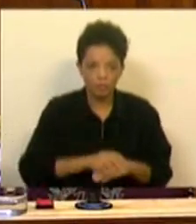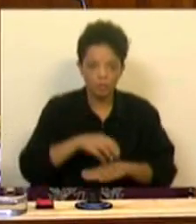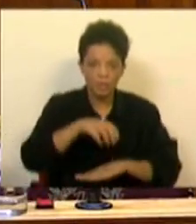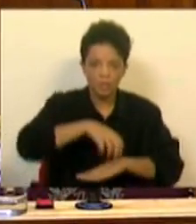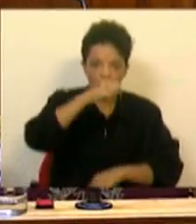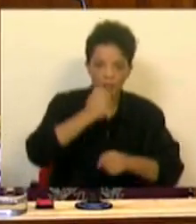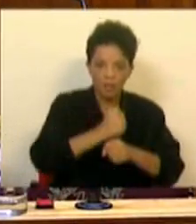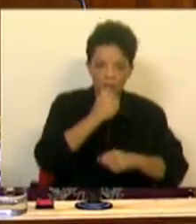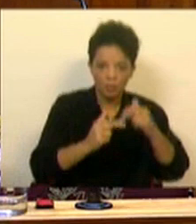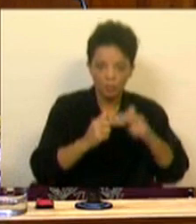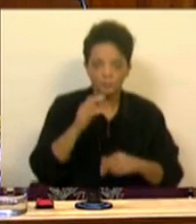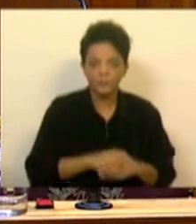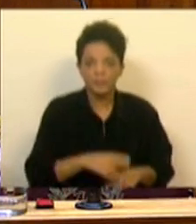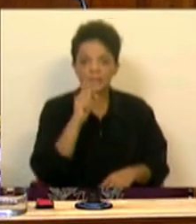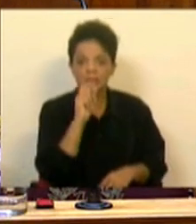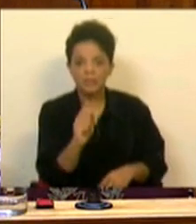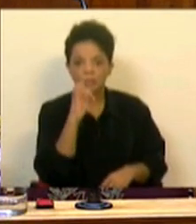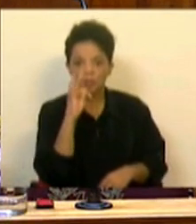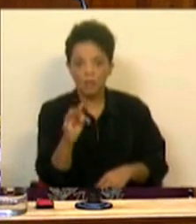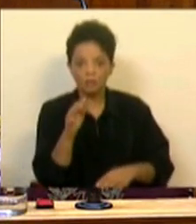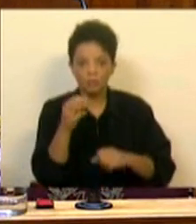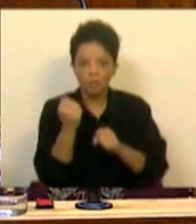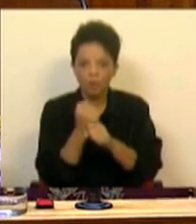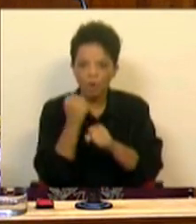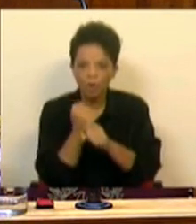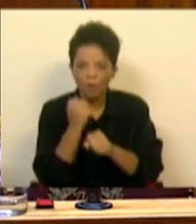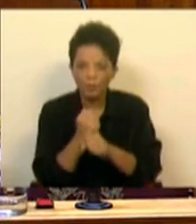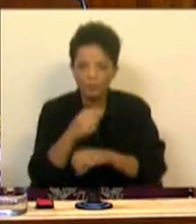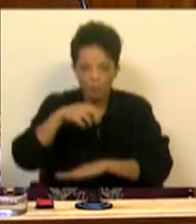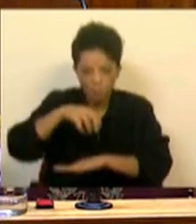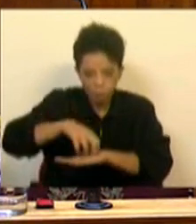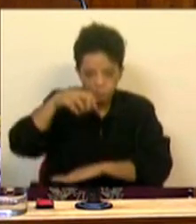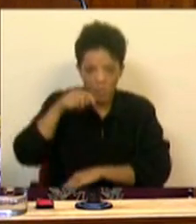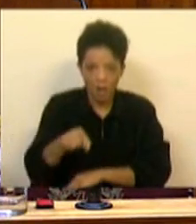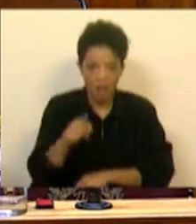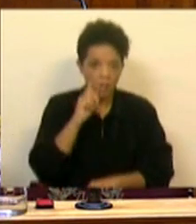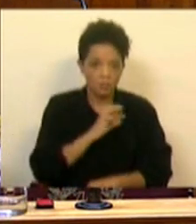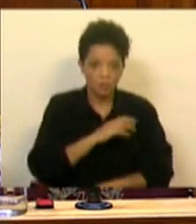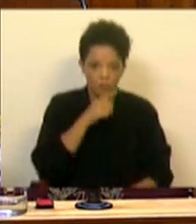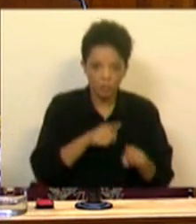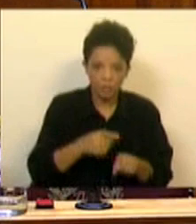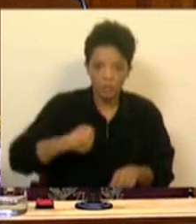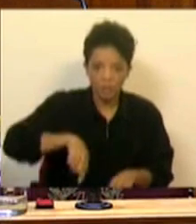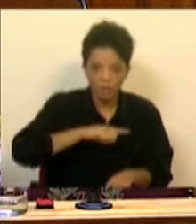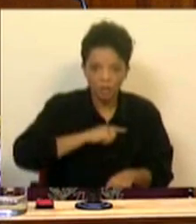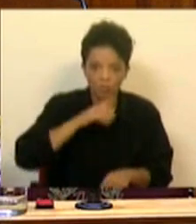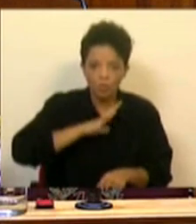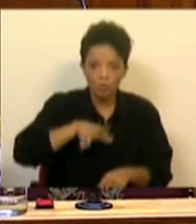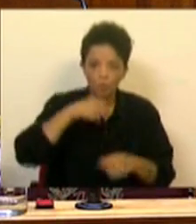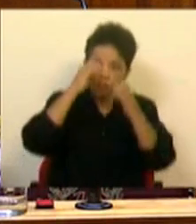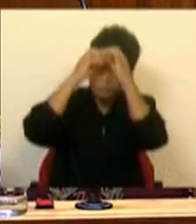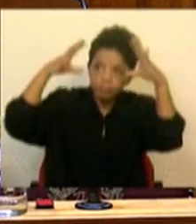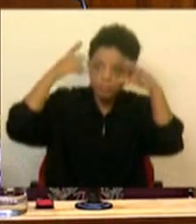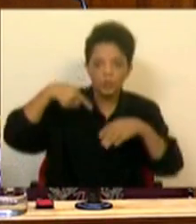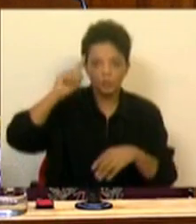edificado, 34 intervenções no edificado. Sra. Deputada, nós não estamos no mundo da não